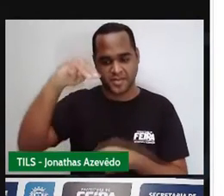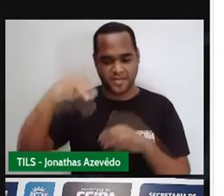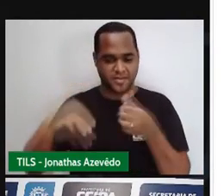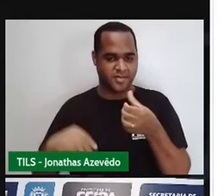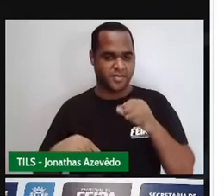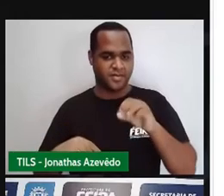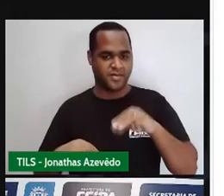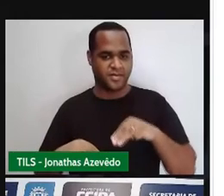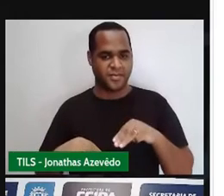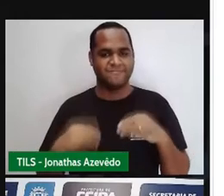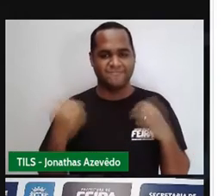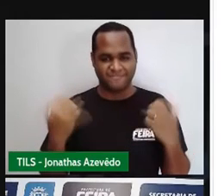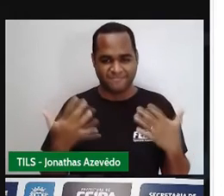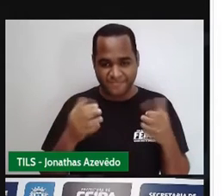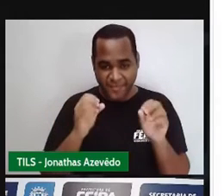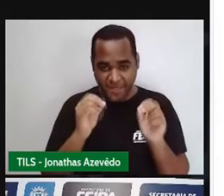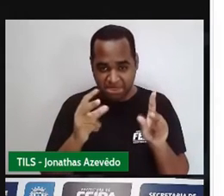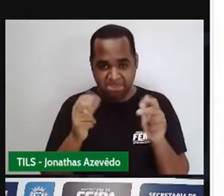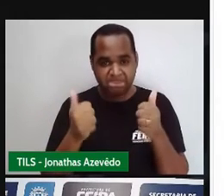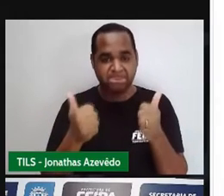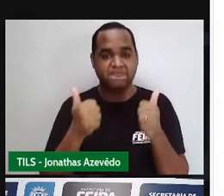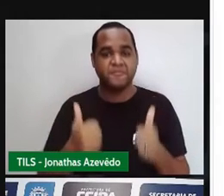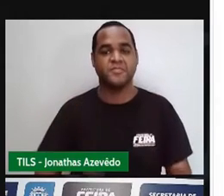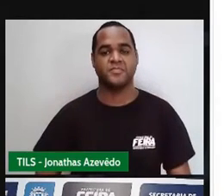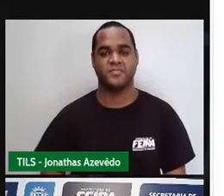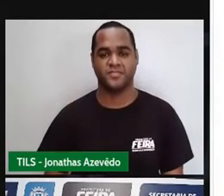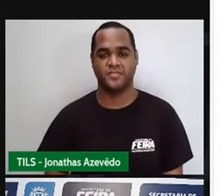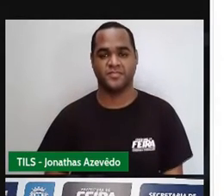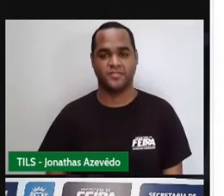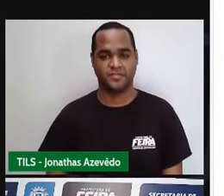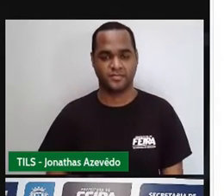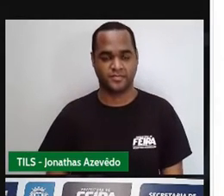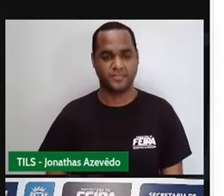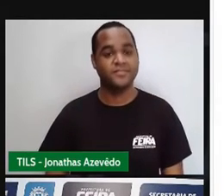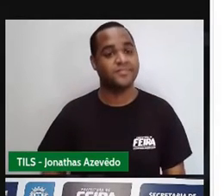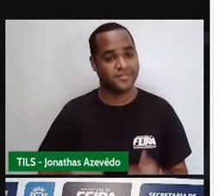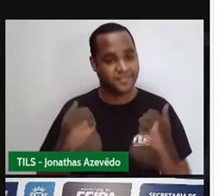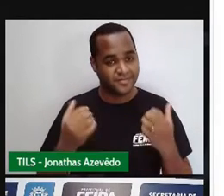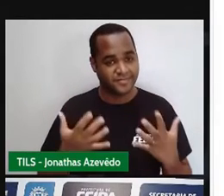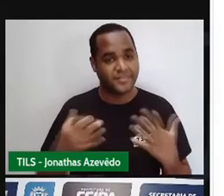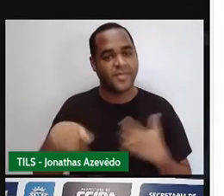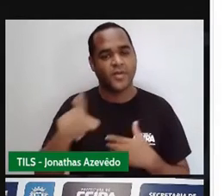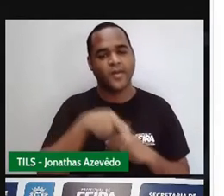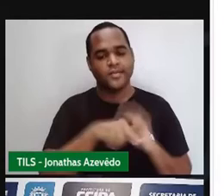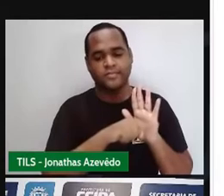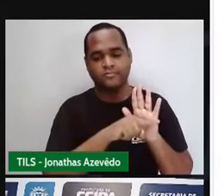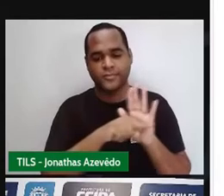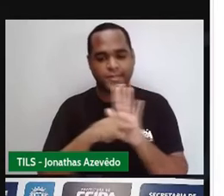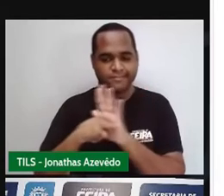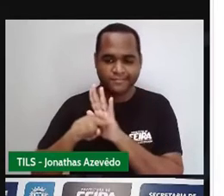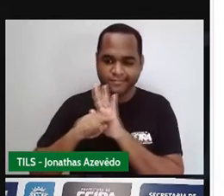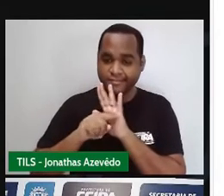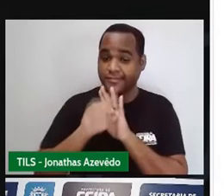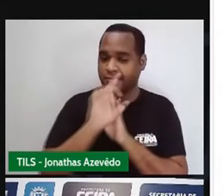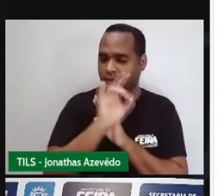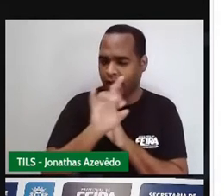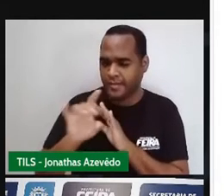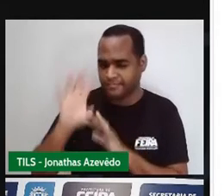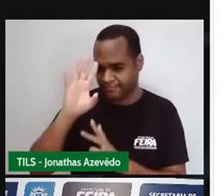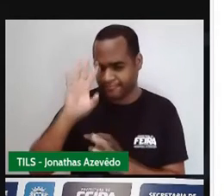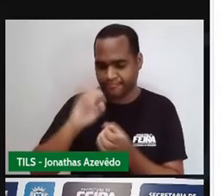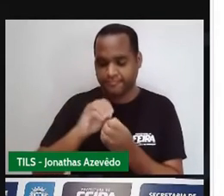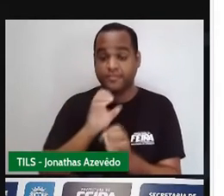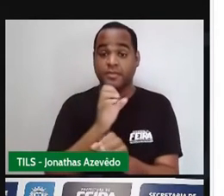centímetros, tá? Essas medidas vão nos ajudar a calcular a área desse